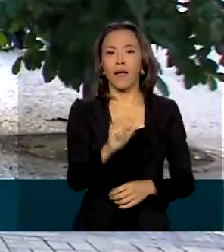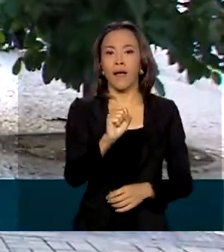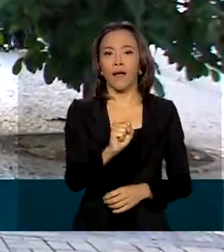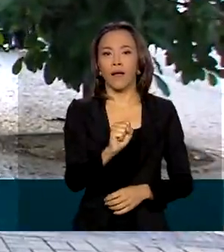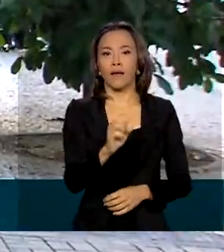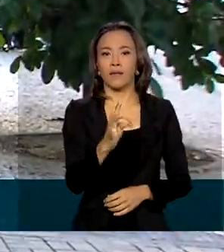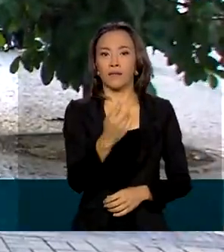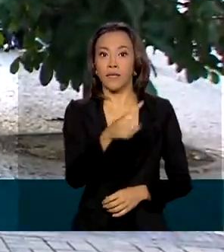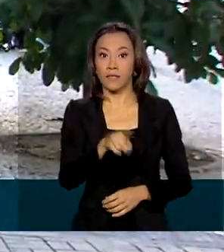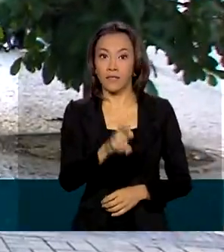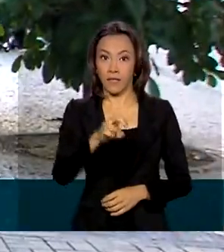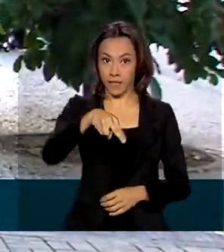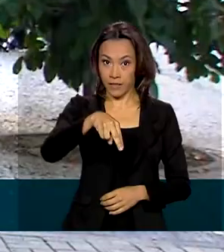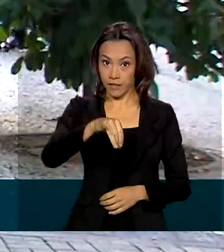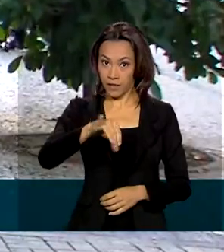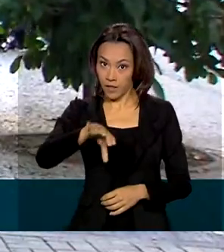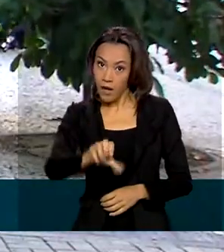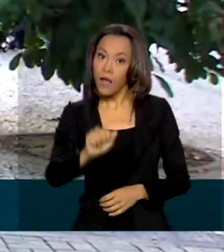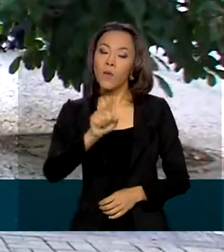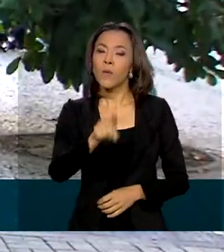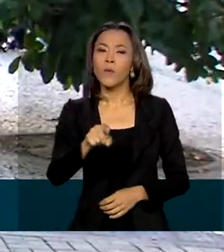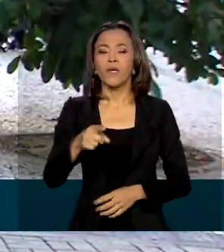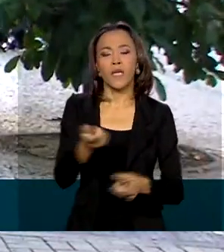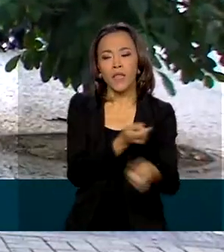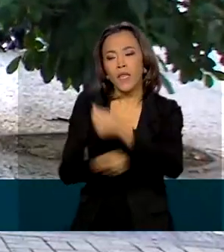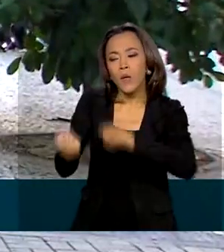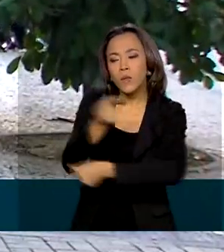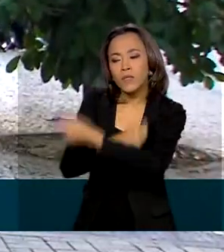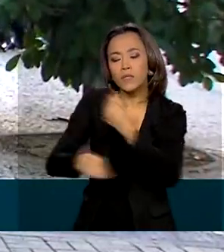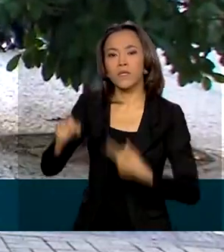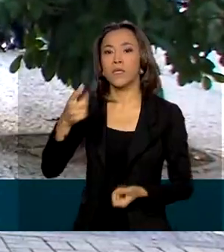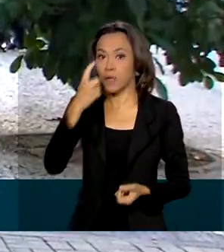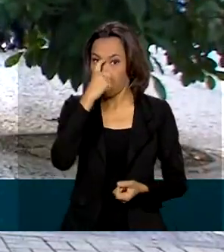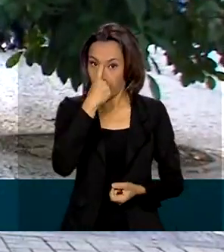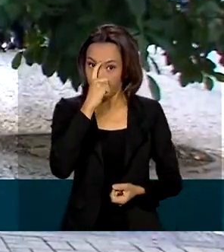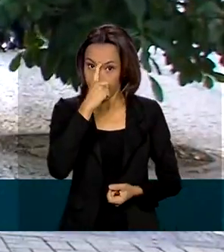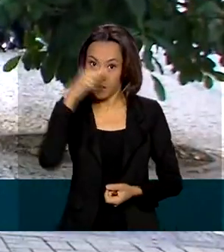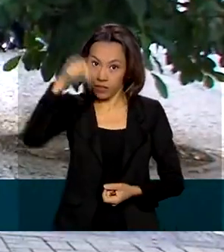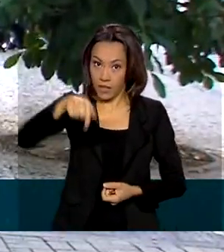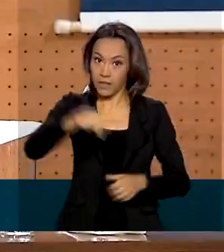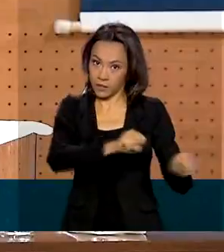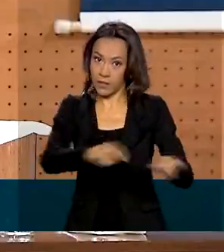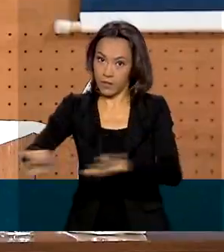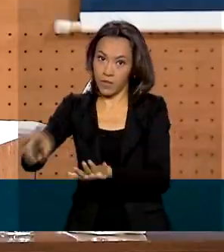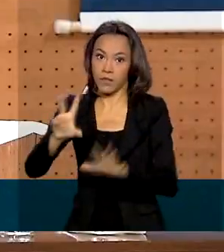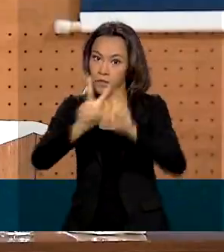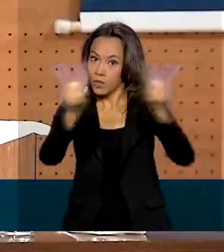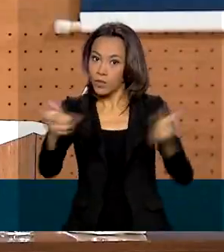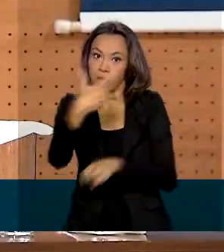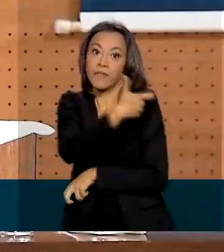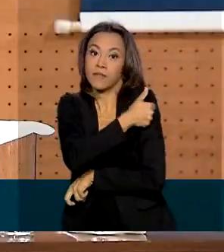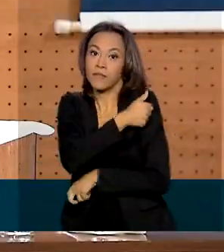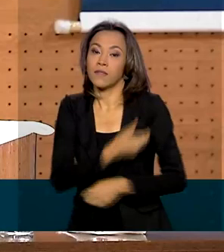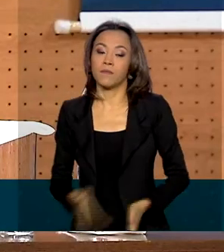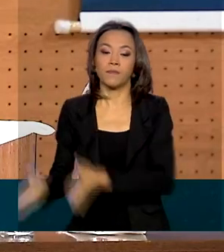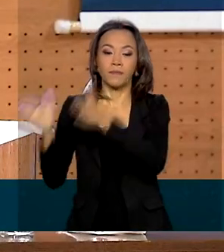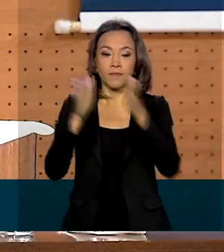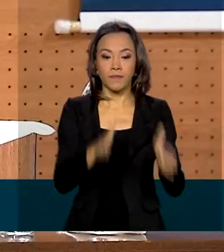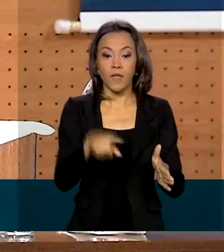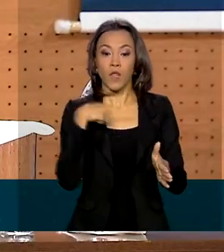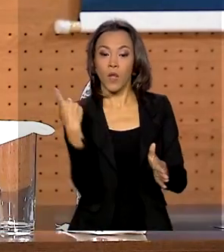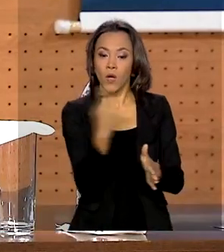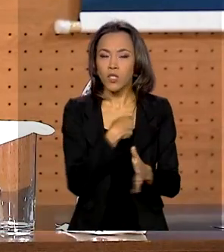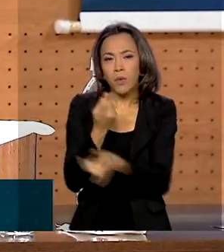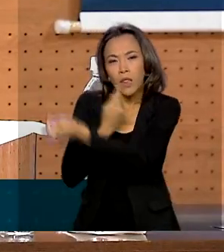negocia com a Índia a saída das doses do país ainda esta semana. Estamos nas negociações